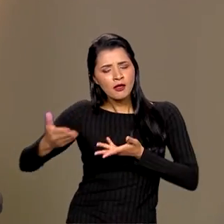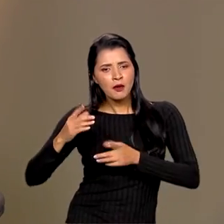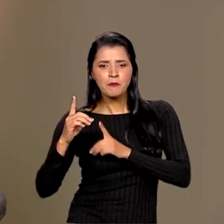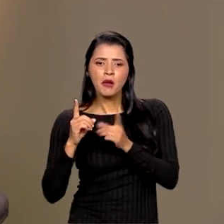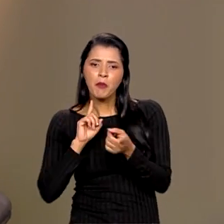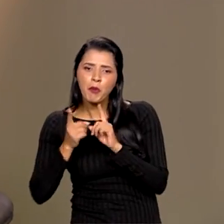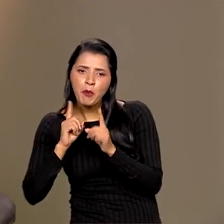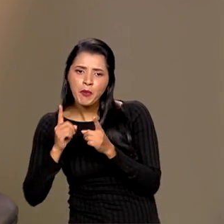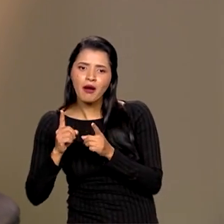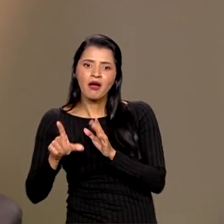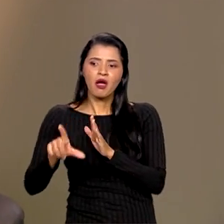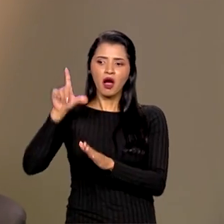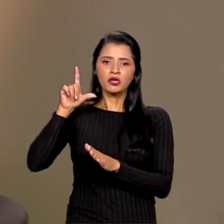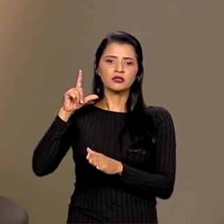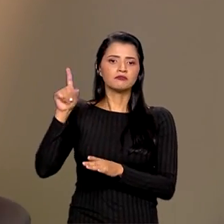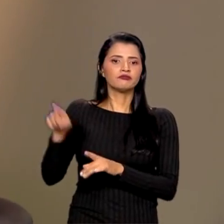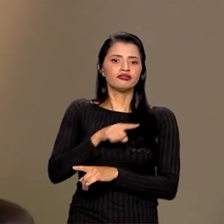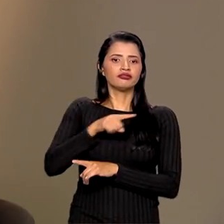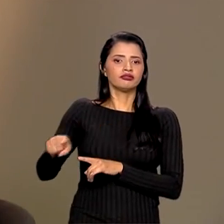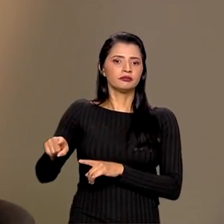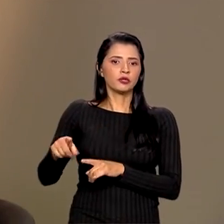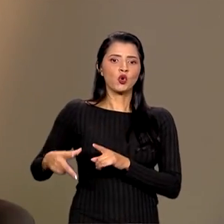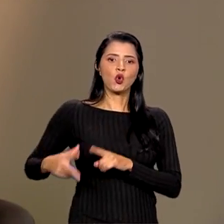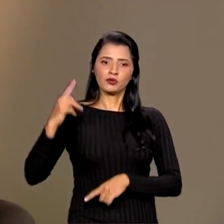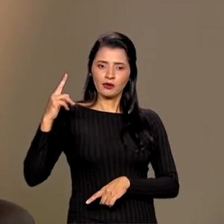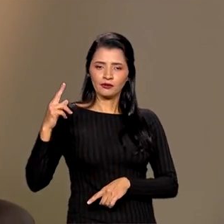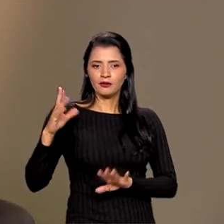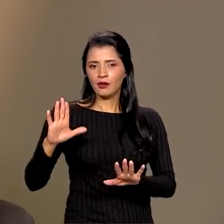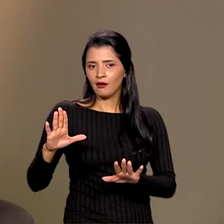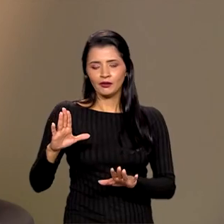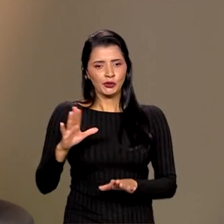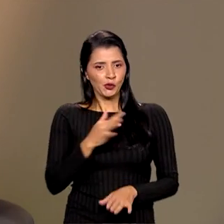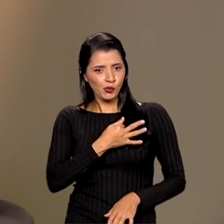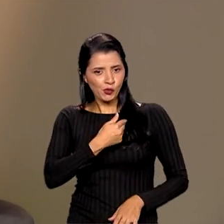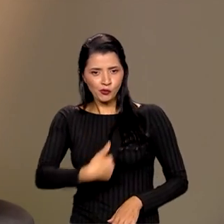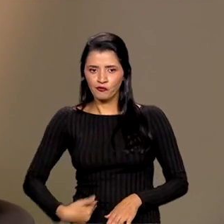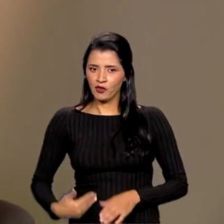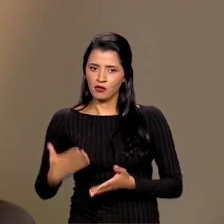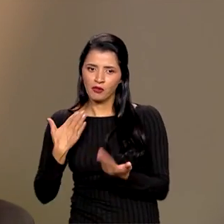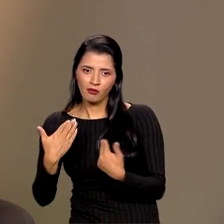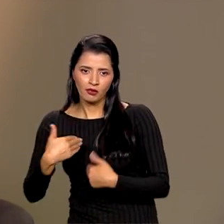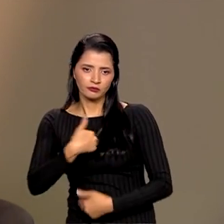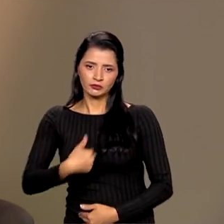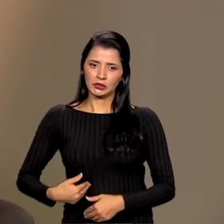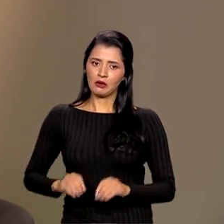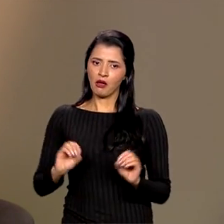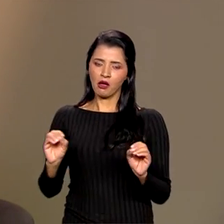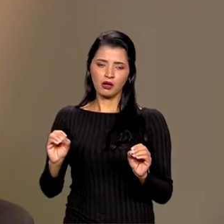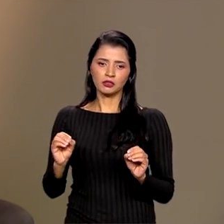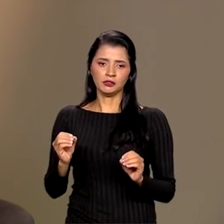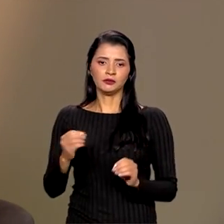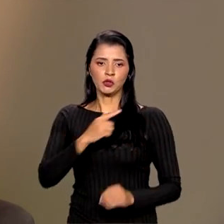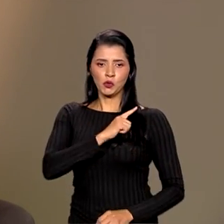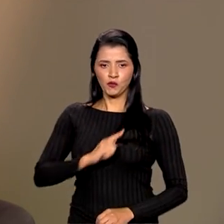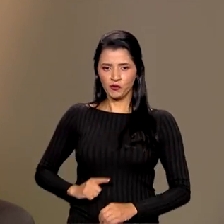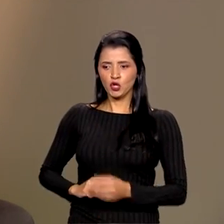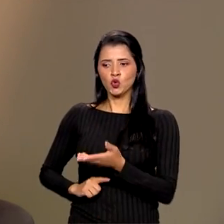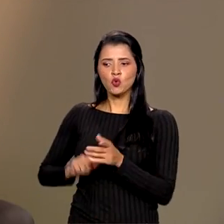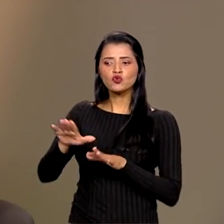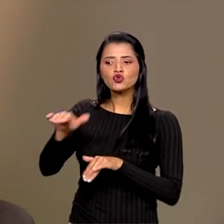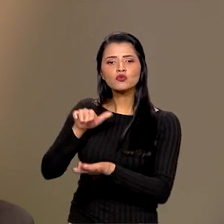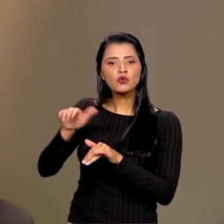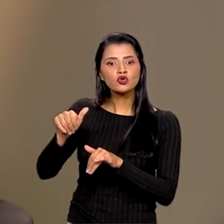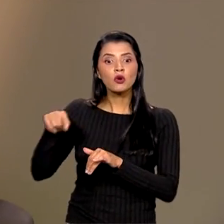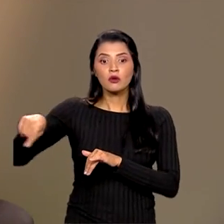federativo que havia sido truncado. O governo federal não conversava com os governadores. E agora a gente consultou todos os governadores e eles apresentaram uma